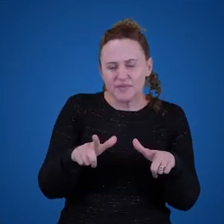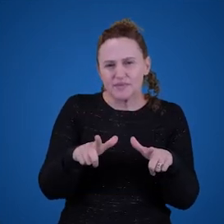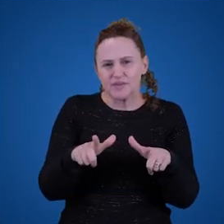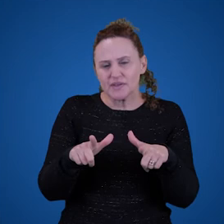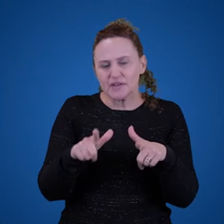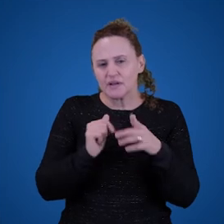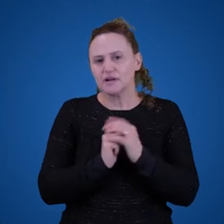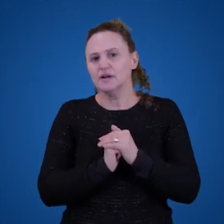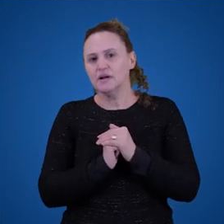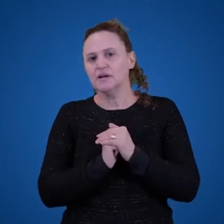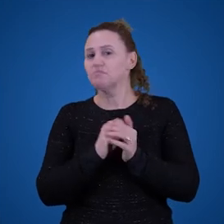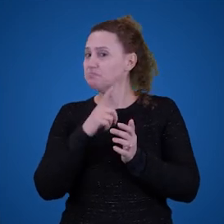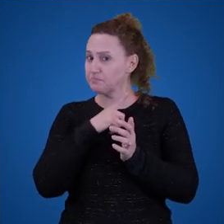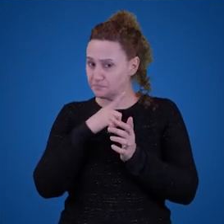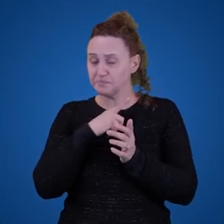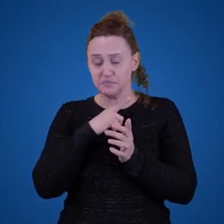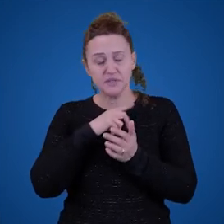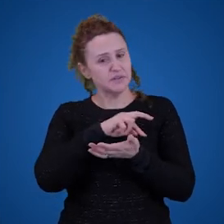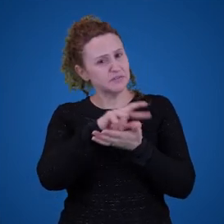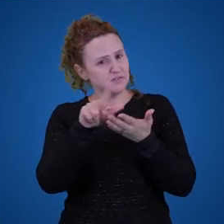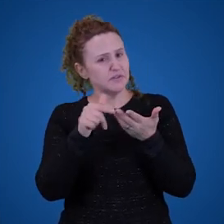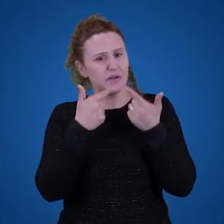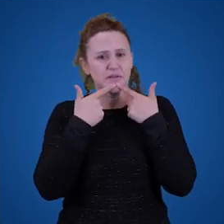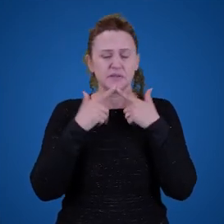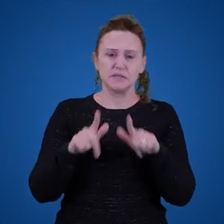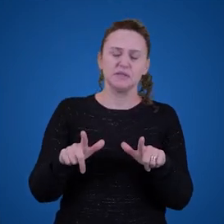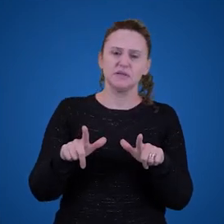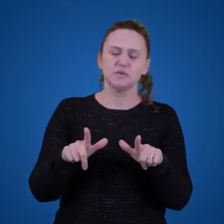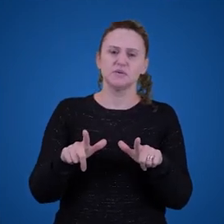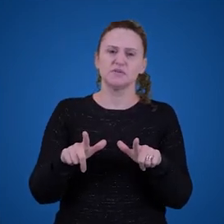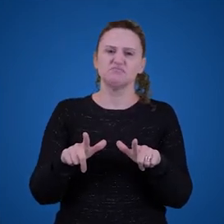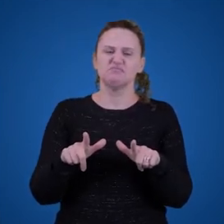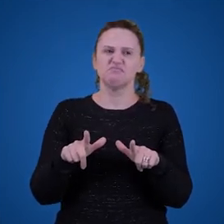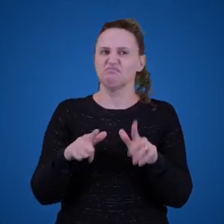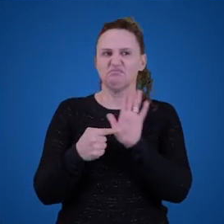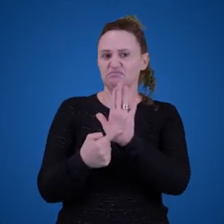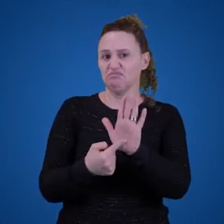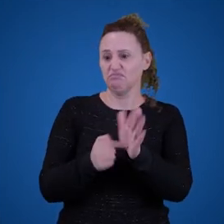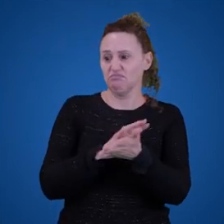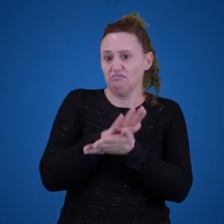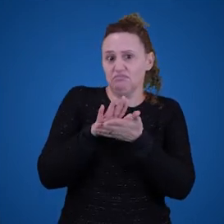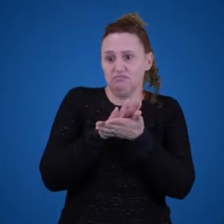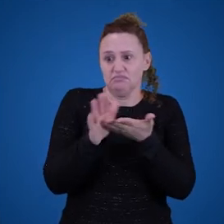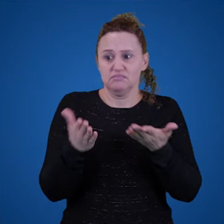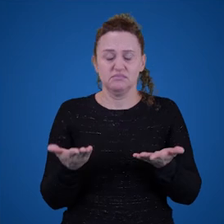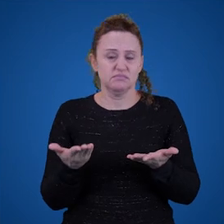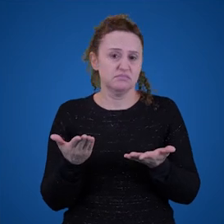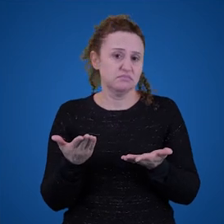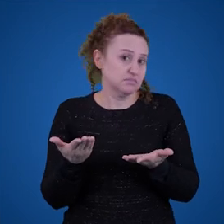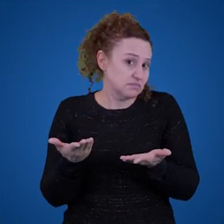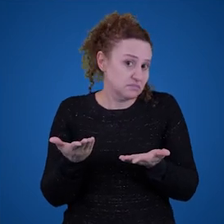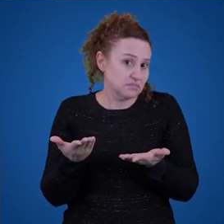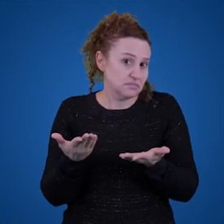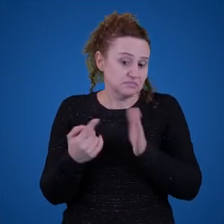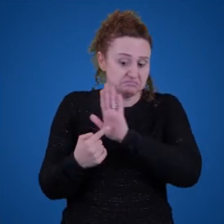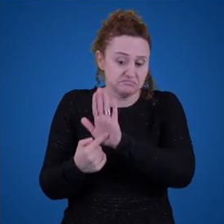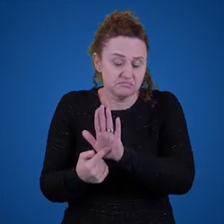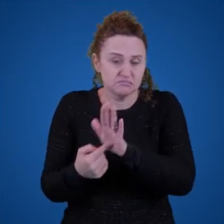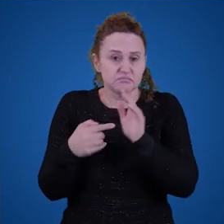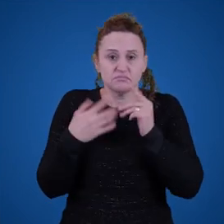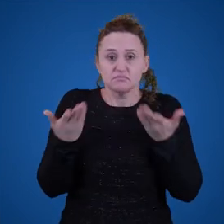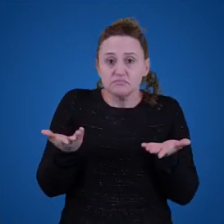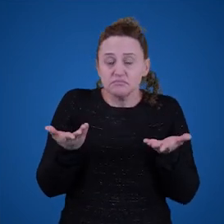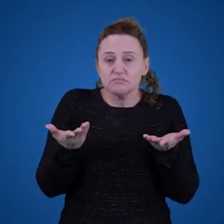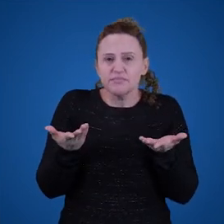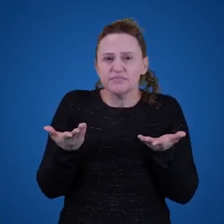não referir nada, por incrível que pareça. Certo? Outras palavras vão parecer referir ideias abstratas ou